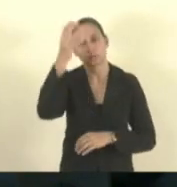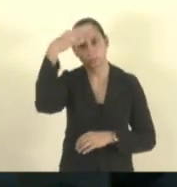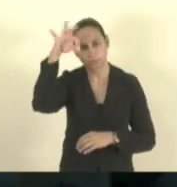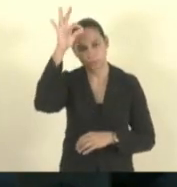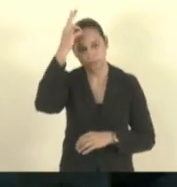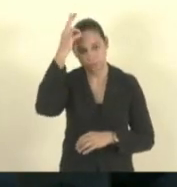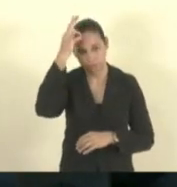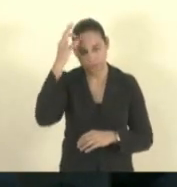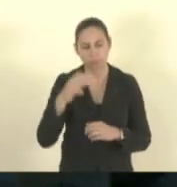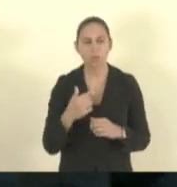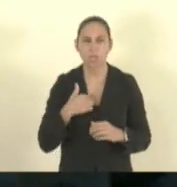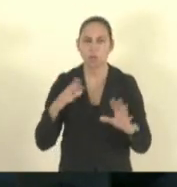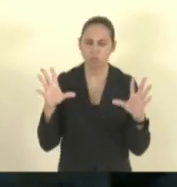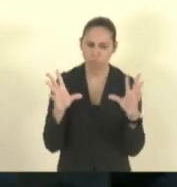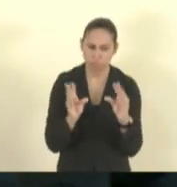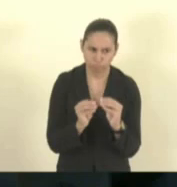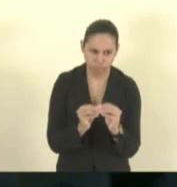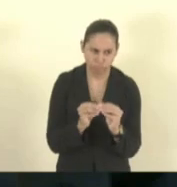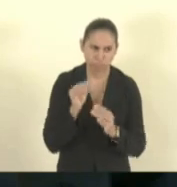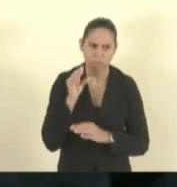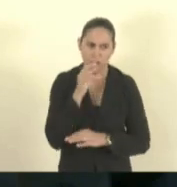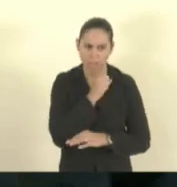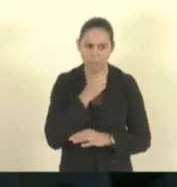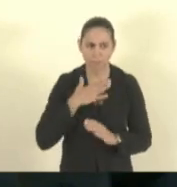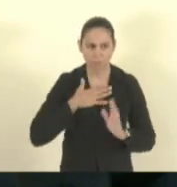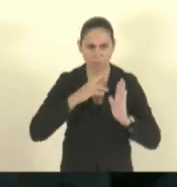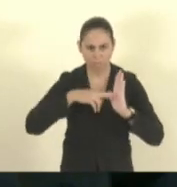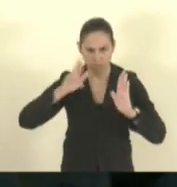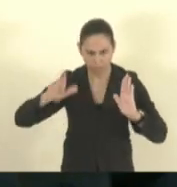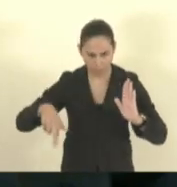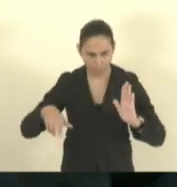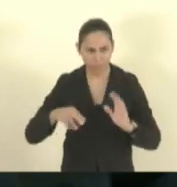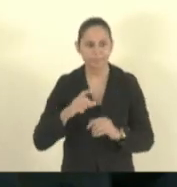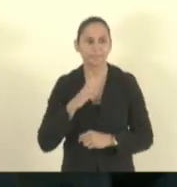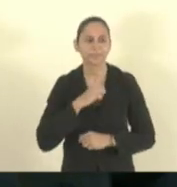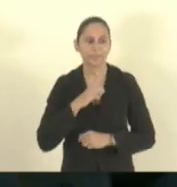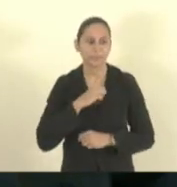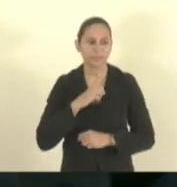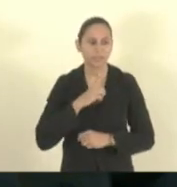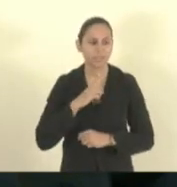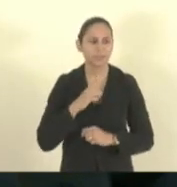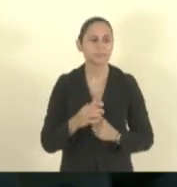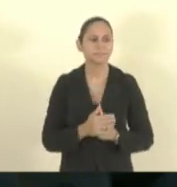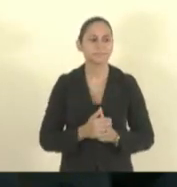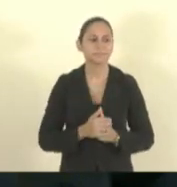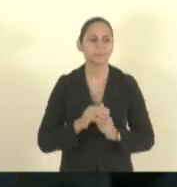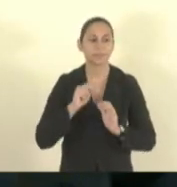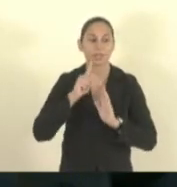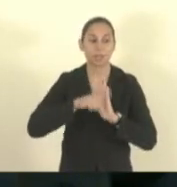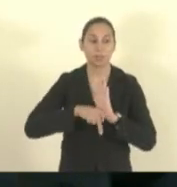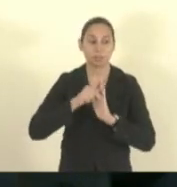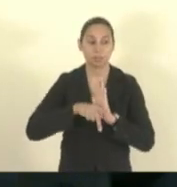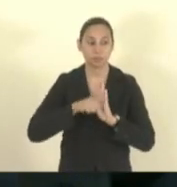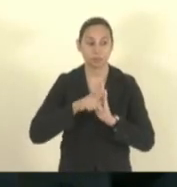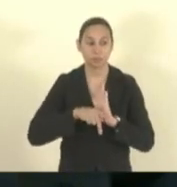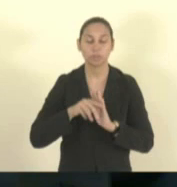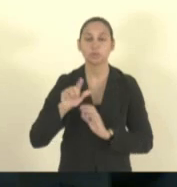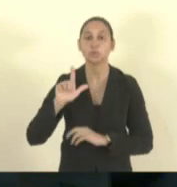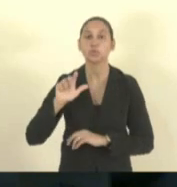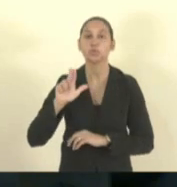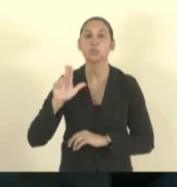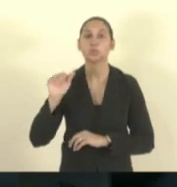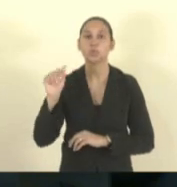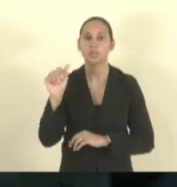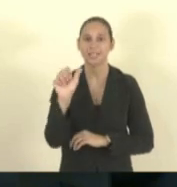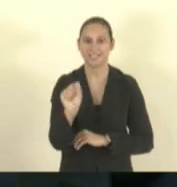resumir bem o meu relatório. Nós temos o projeto do deputado Lucas Polesi,